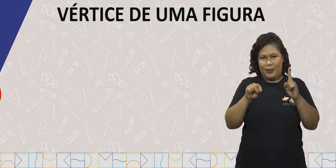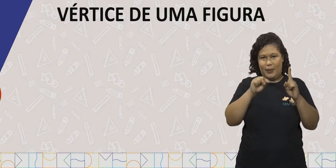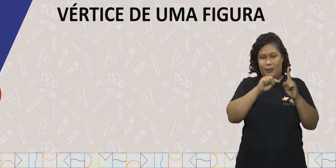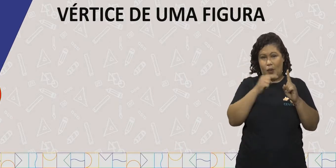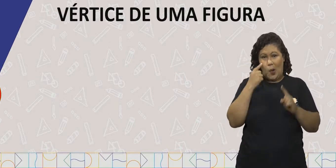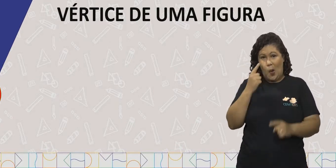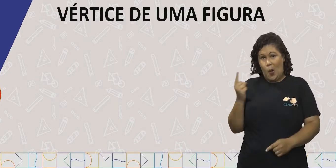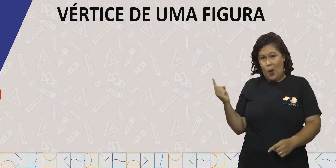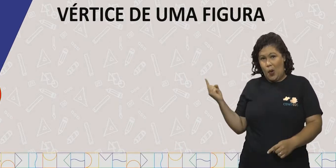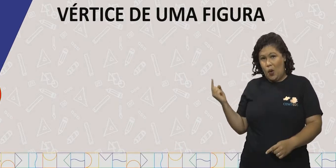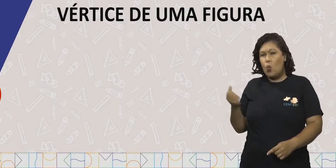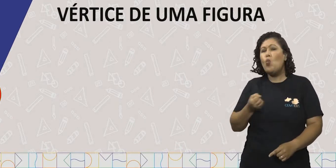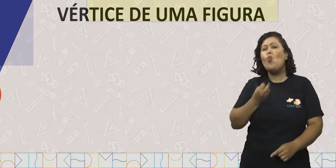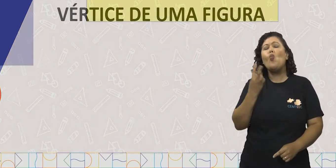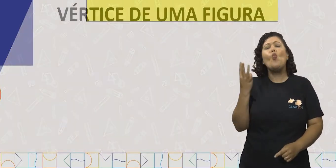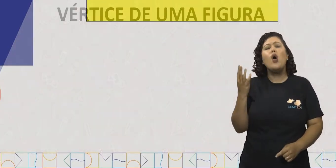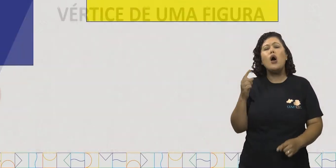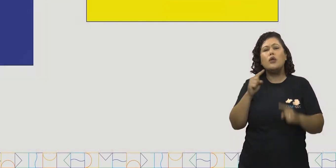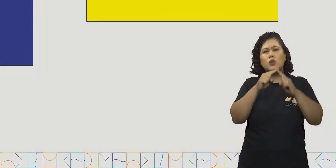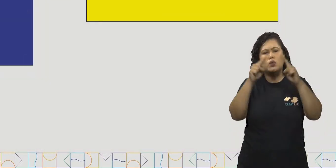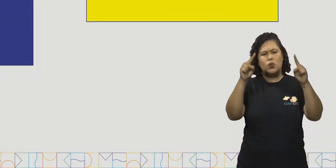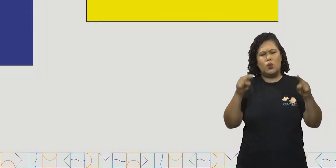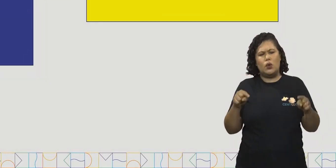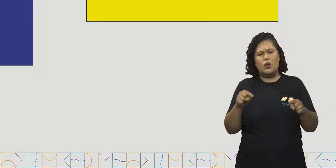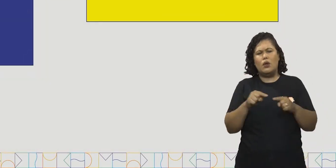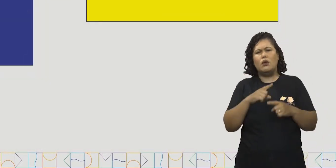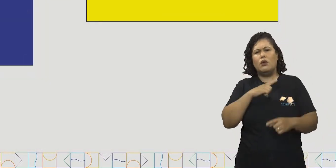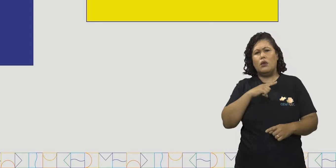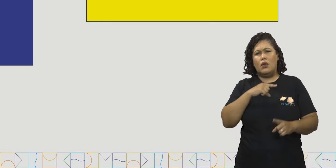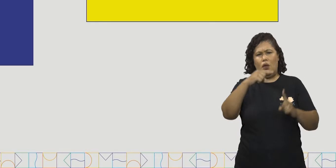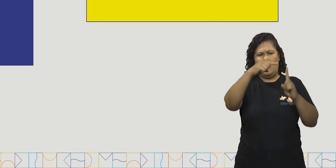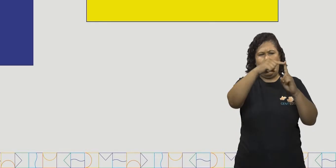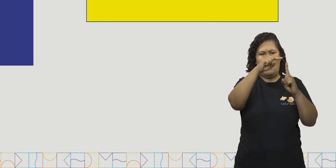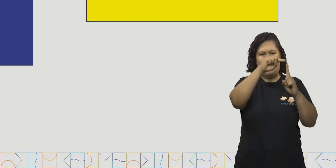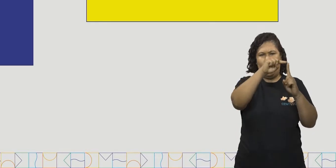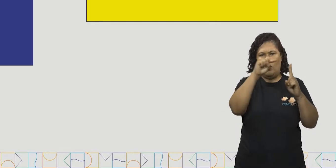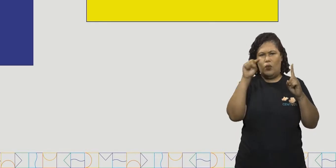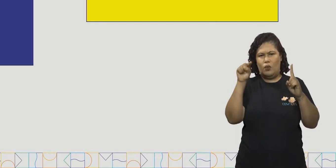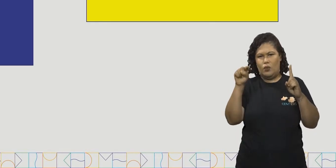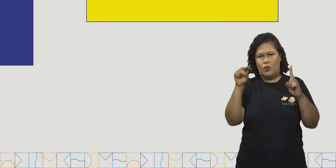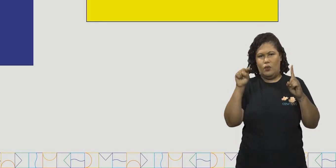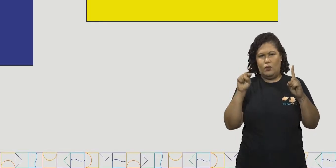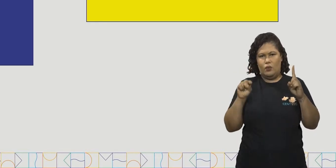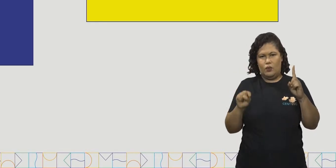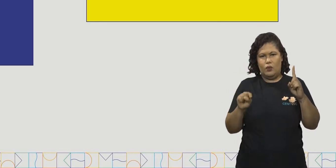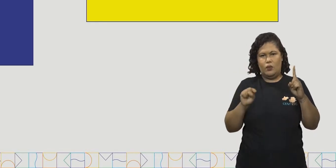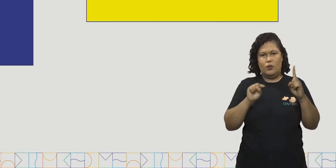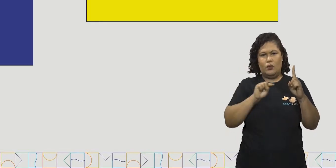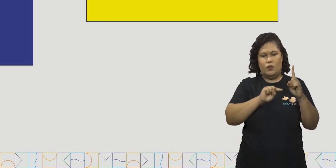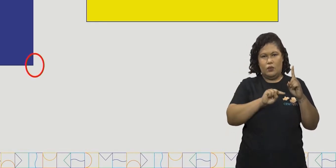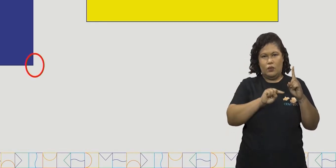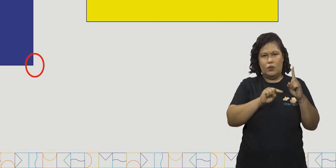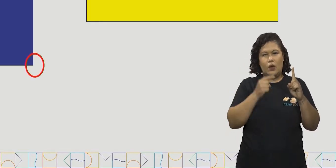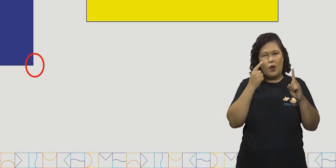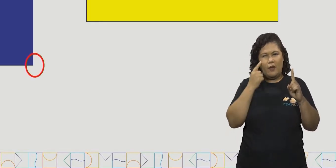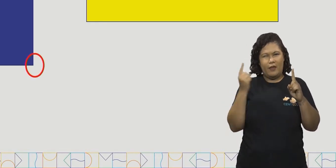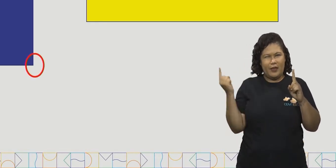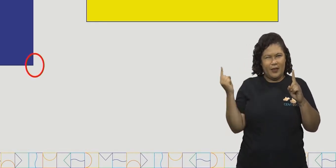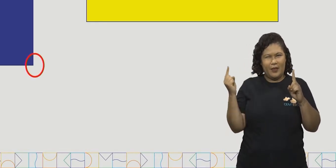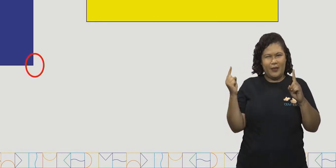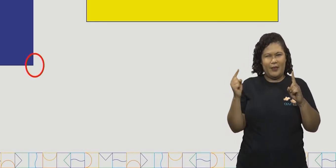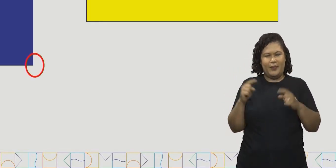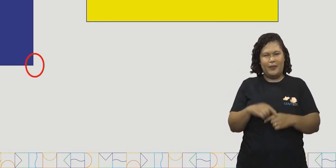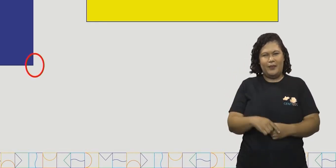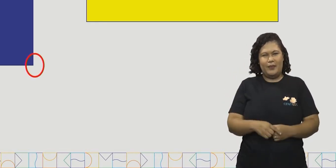agora contar os vértices do quadrado? Um, dois, três, quatro.